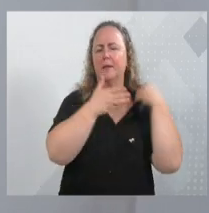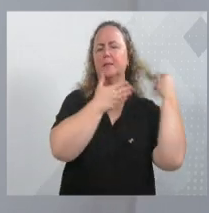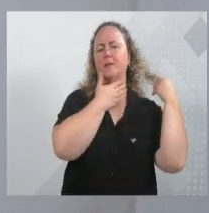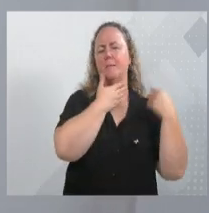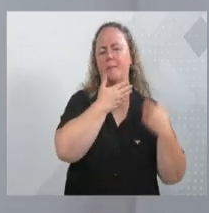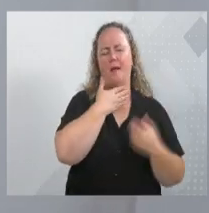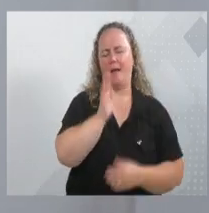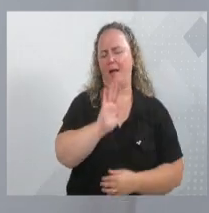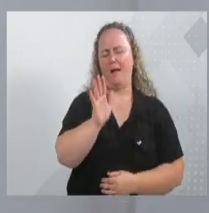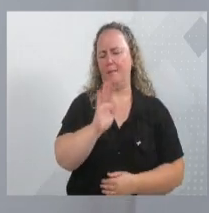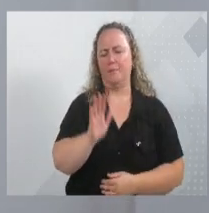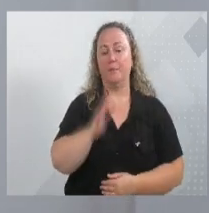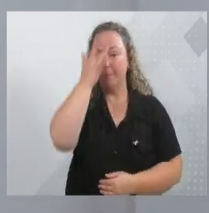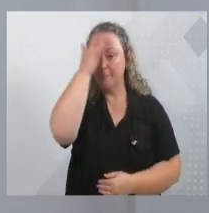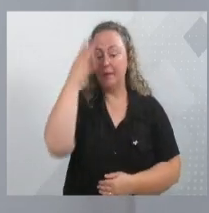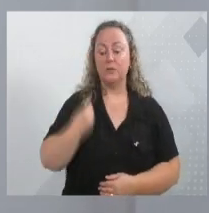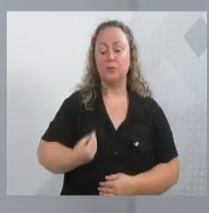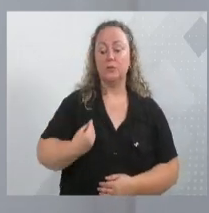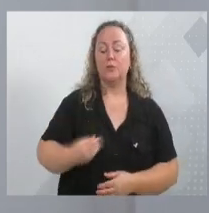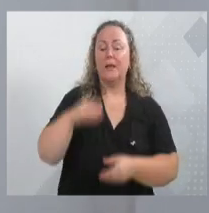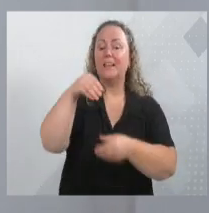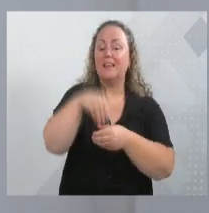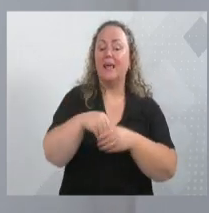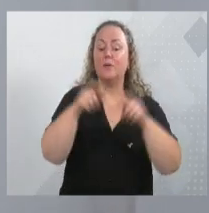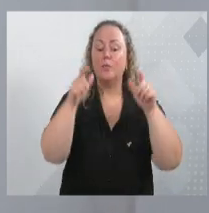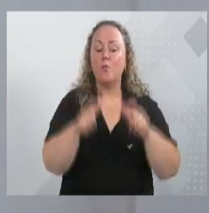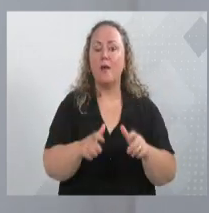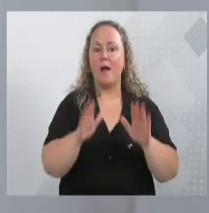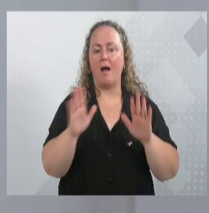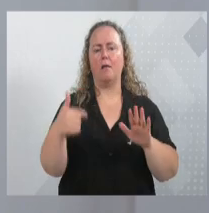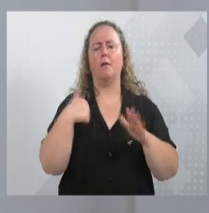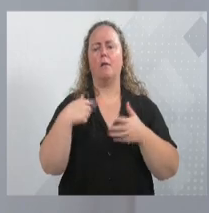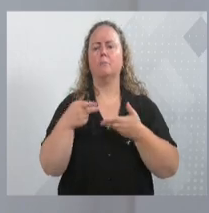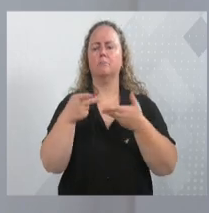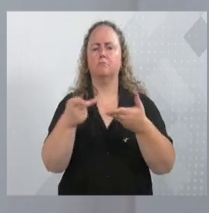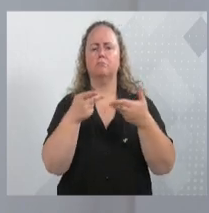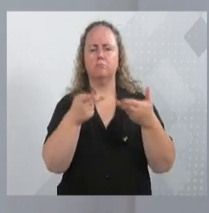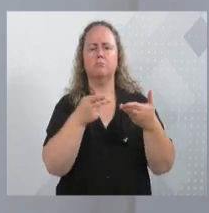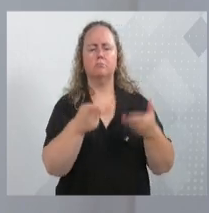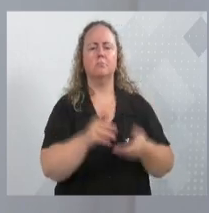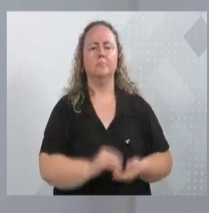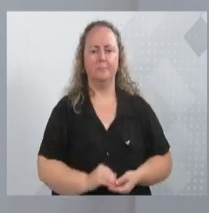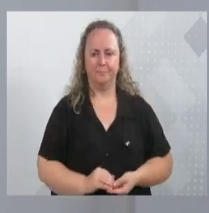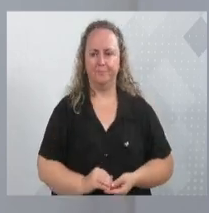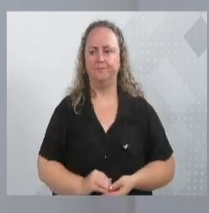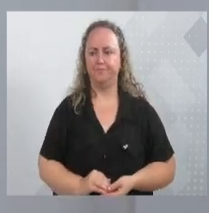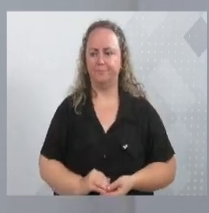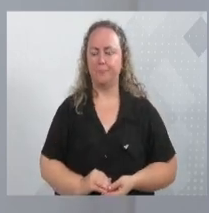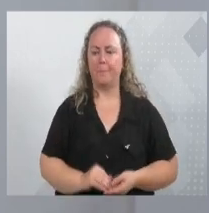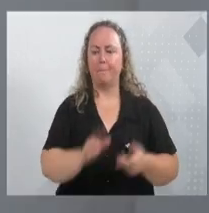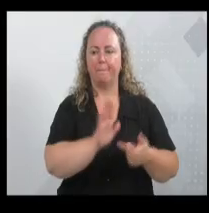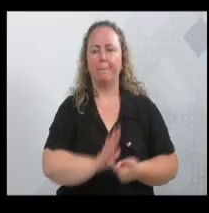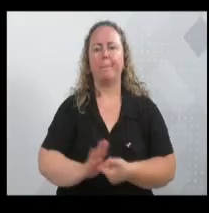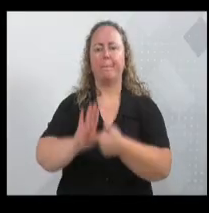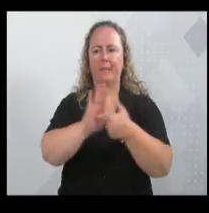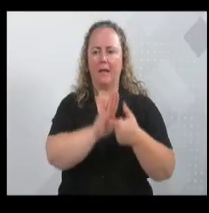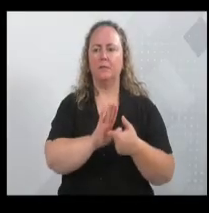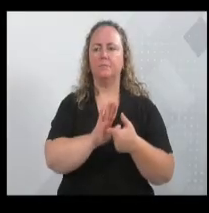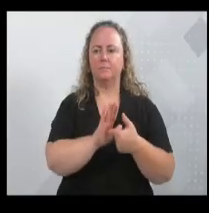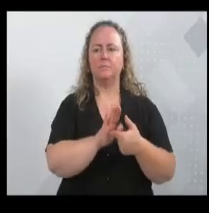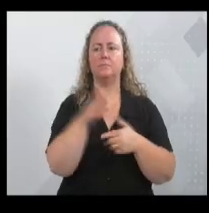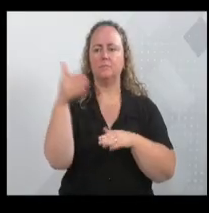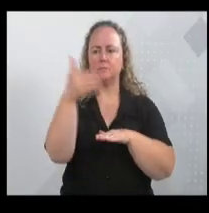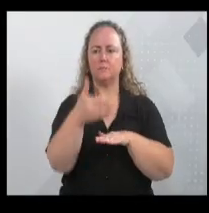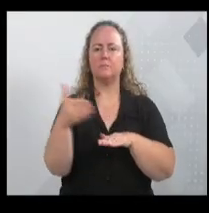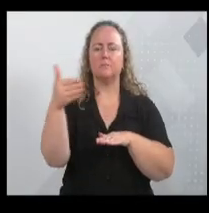Eu quero falar quem estava lá, lá dentro dos abrigos, e eu fiz a visita, Aris, se puder fazer uma gentileza, nós estávamos lá visitando os